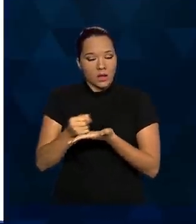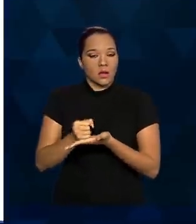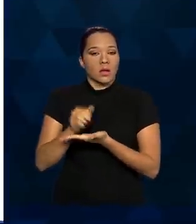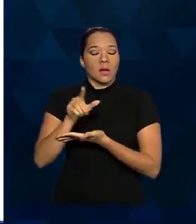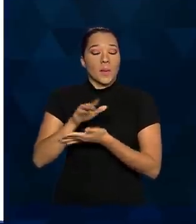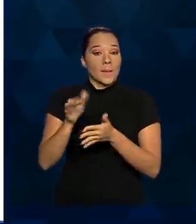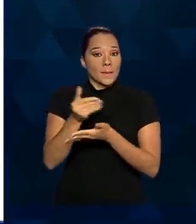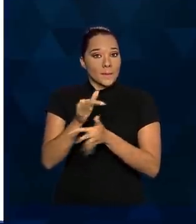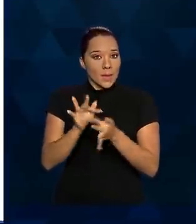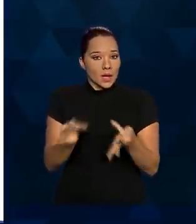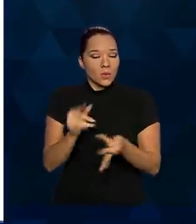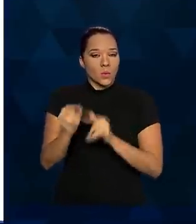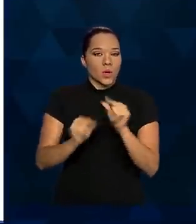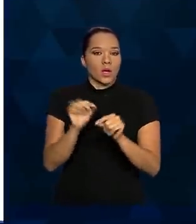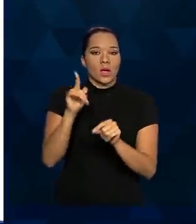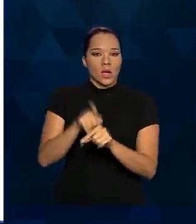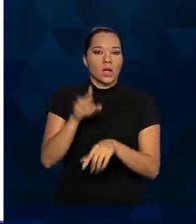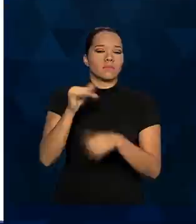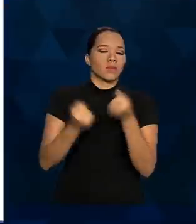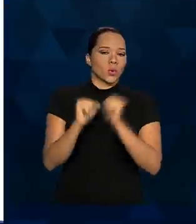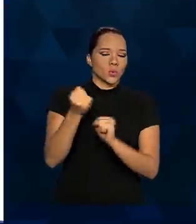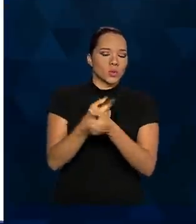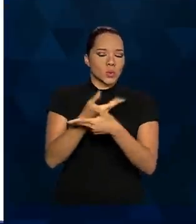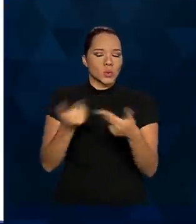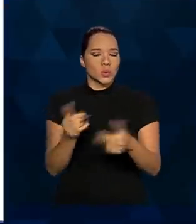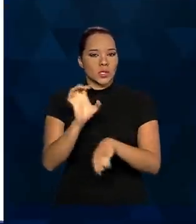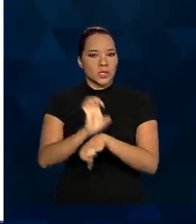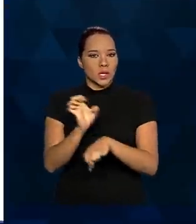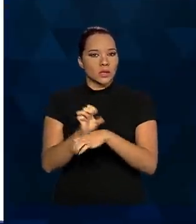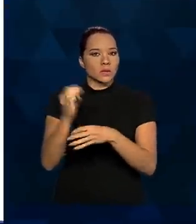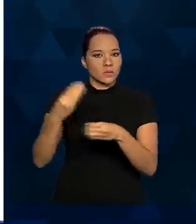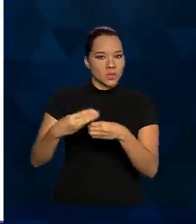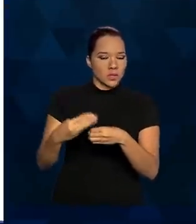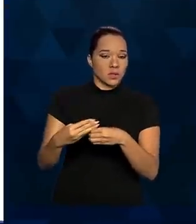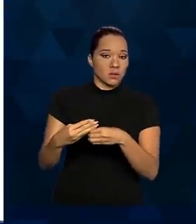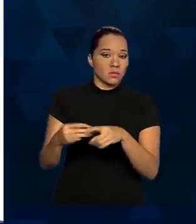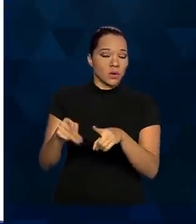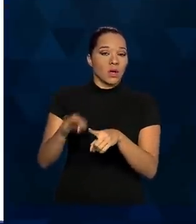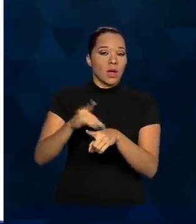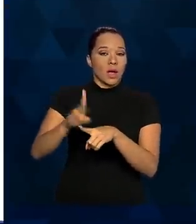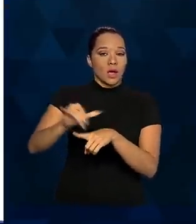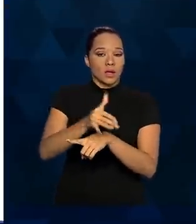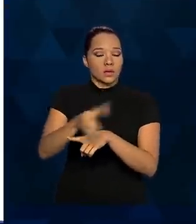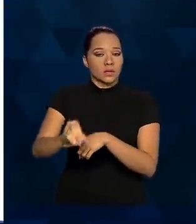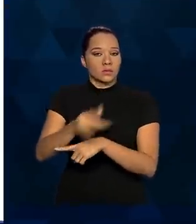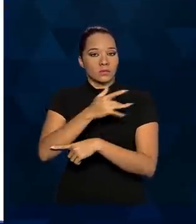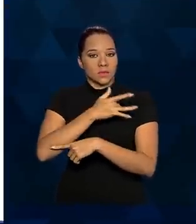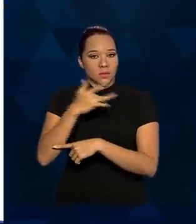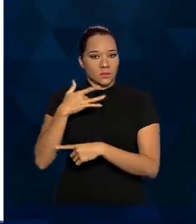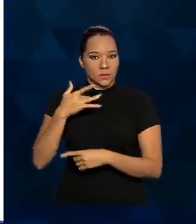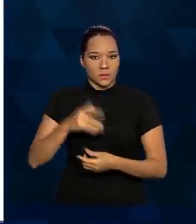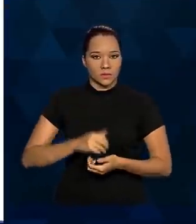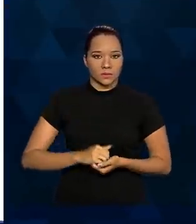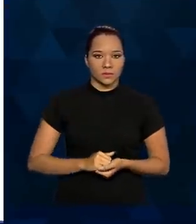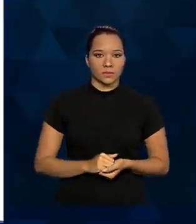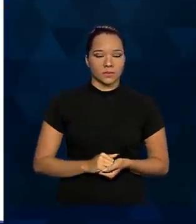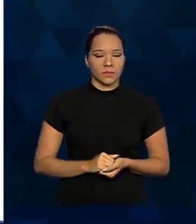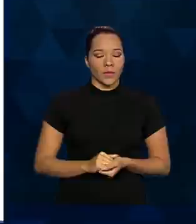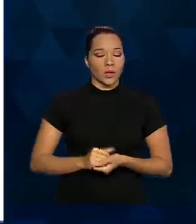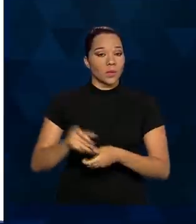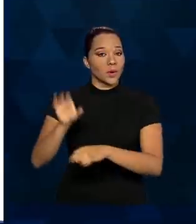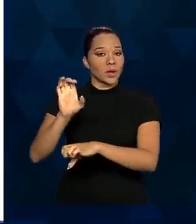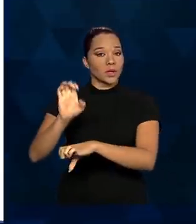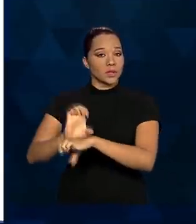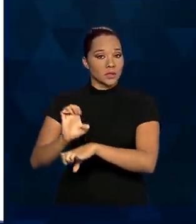à capacidade de produção de estados e municípios no que tange a ações de saúde. Para os